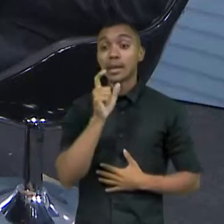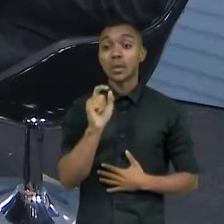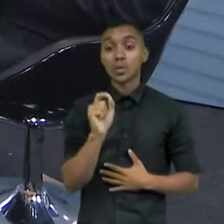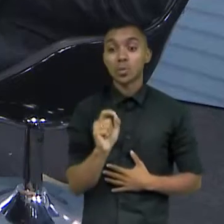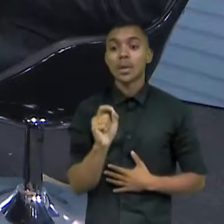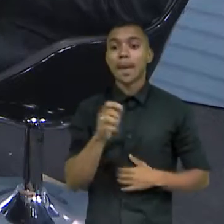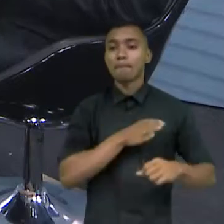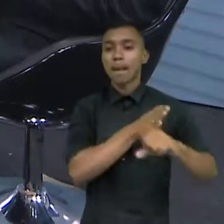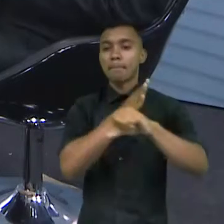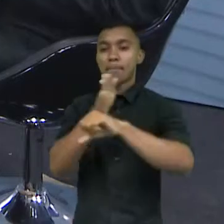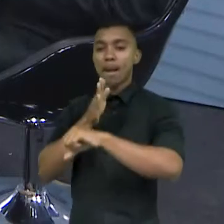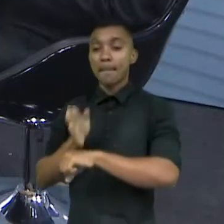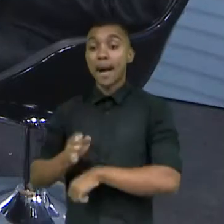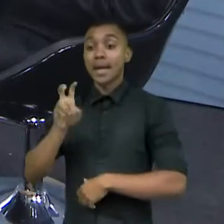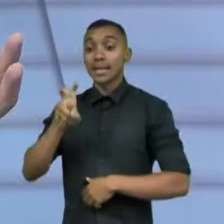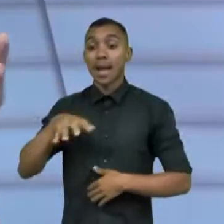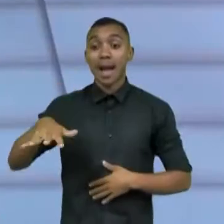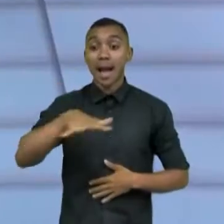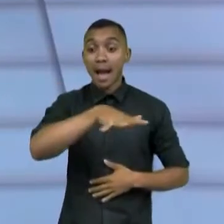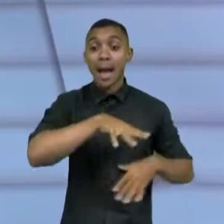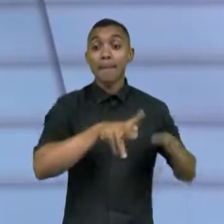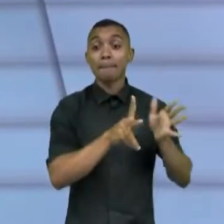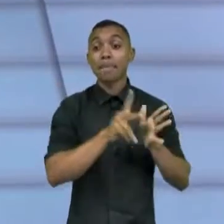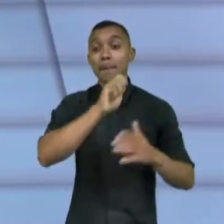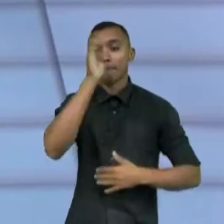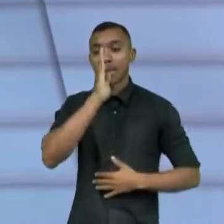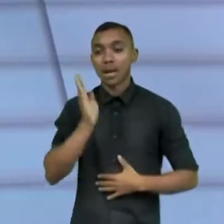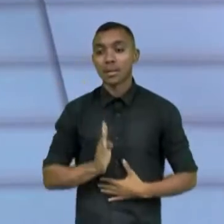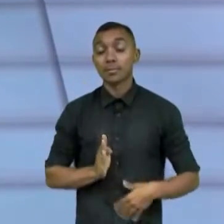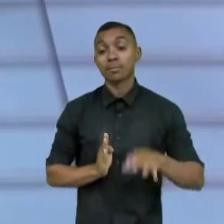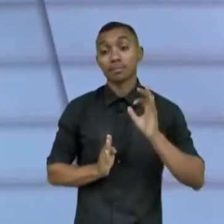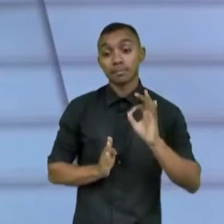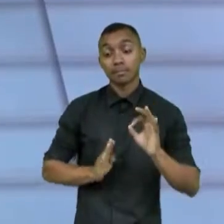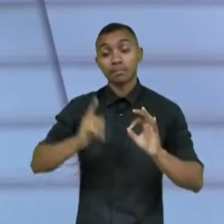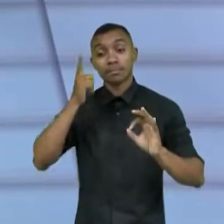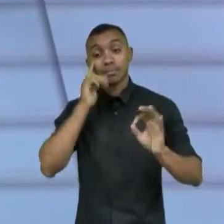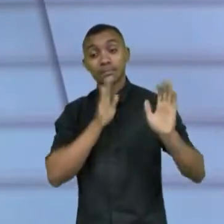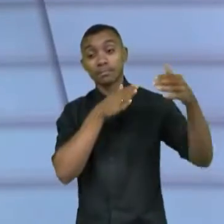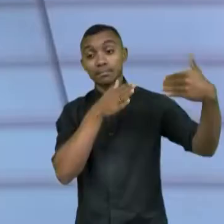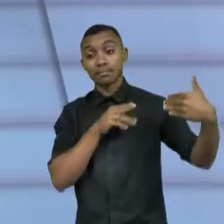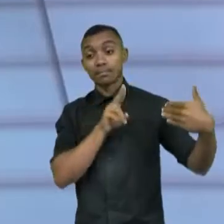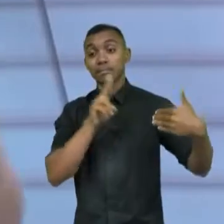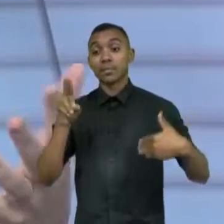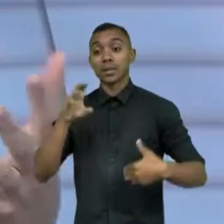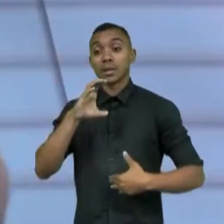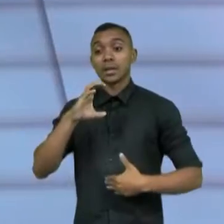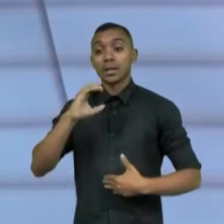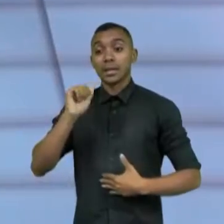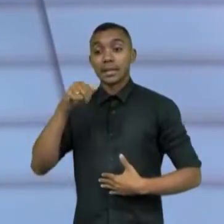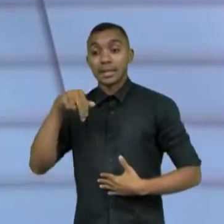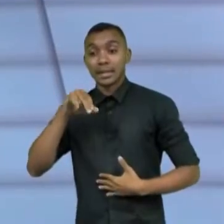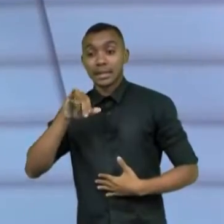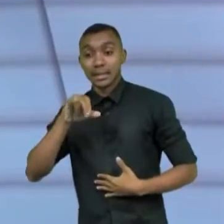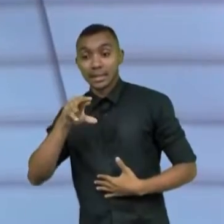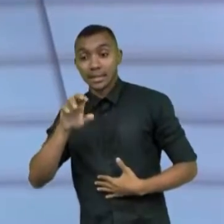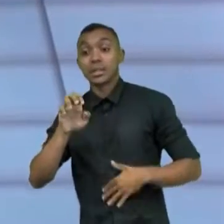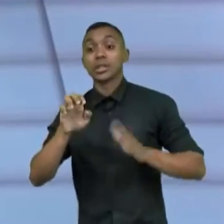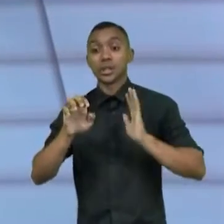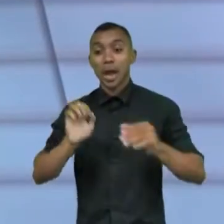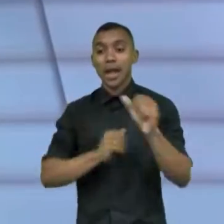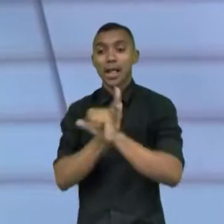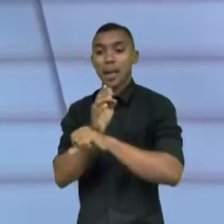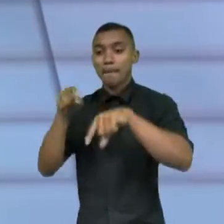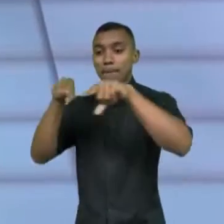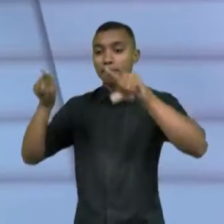nas cinco regiões do país. E aí, uma consultoria chamada Kearney participou desse programa, ele fez